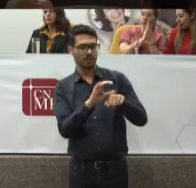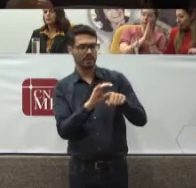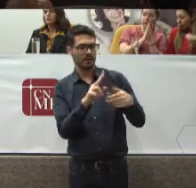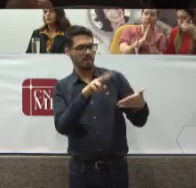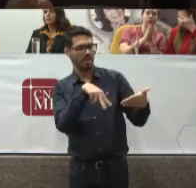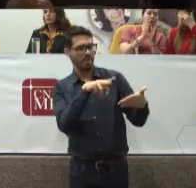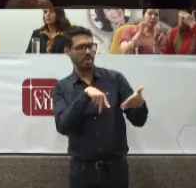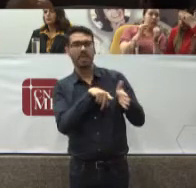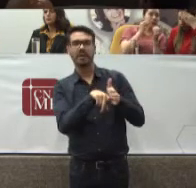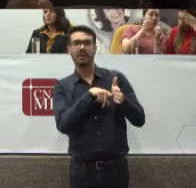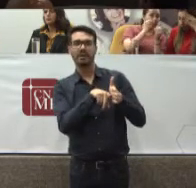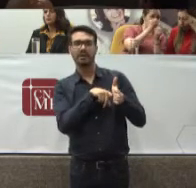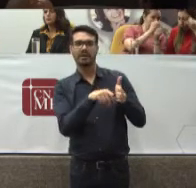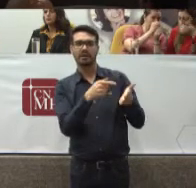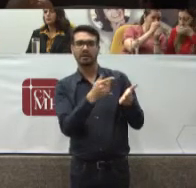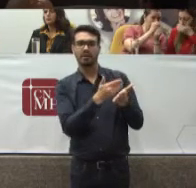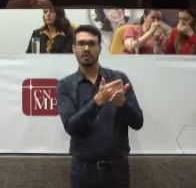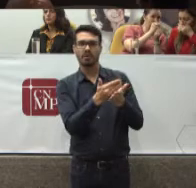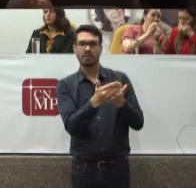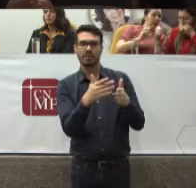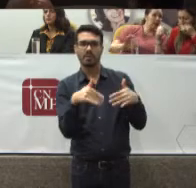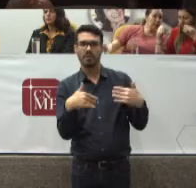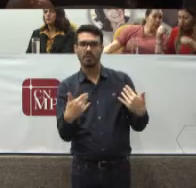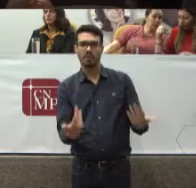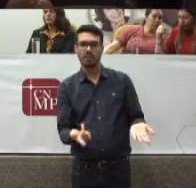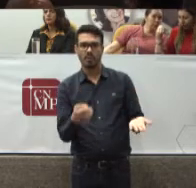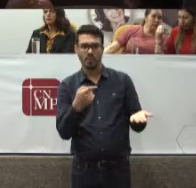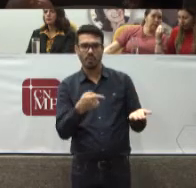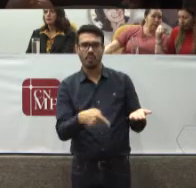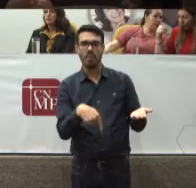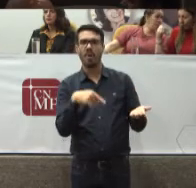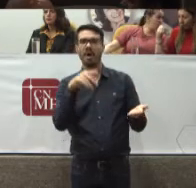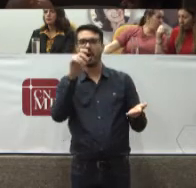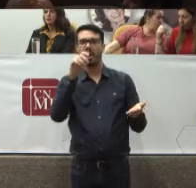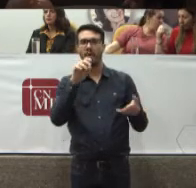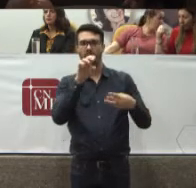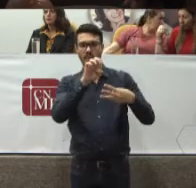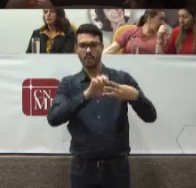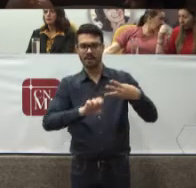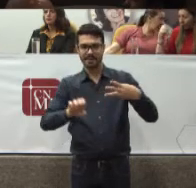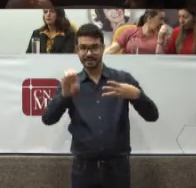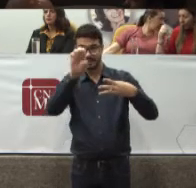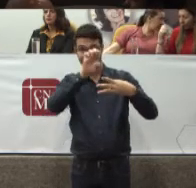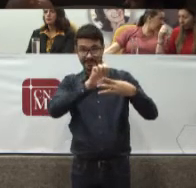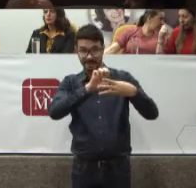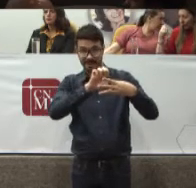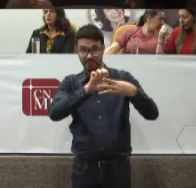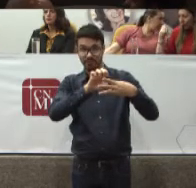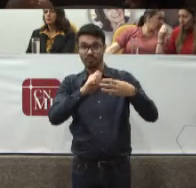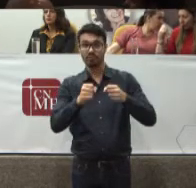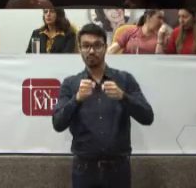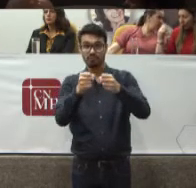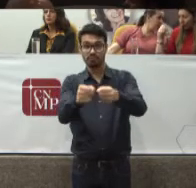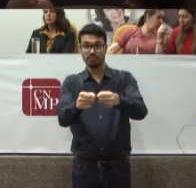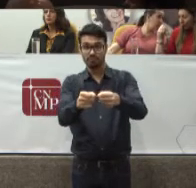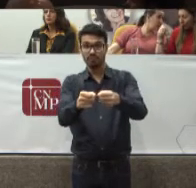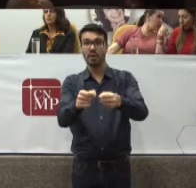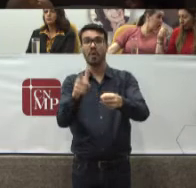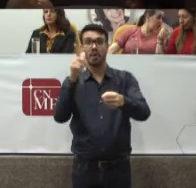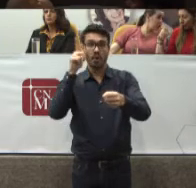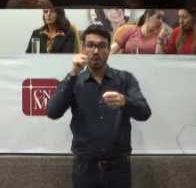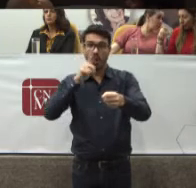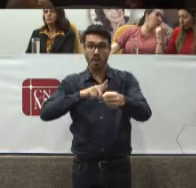Imaginando Qual foi O Estado Democrático De direito Concebido Para esta